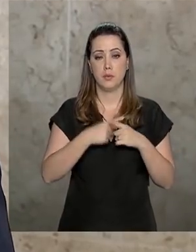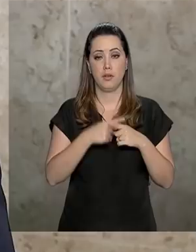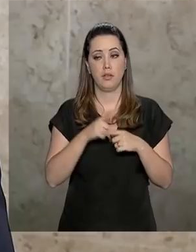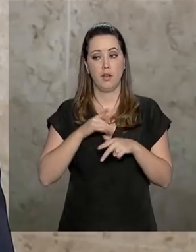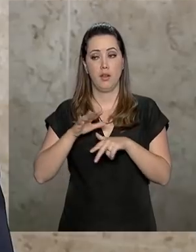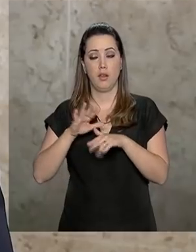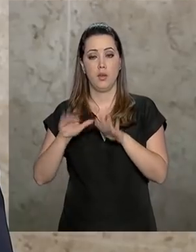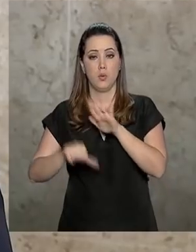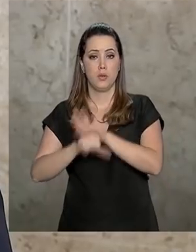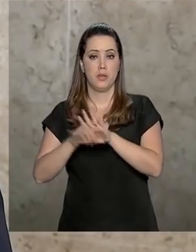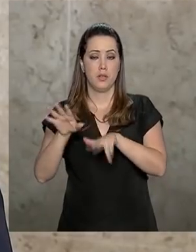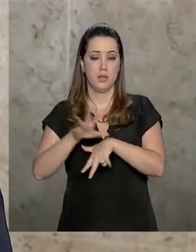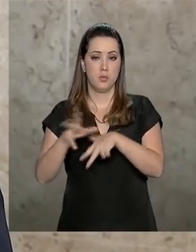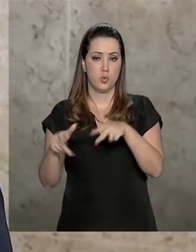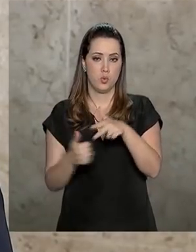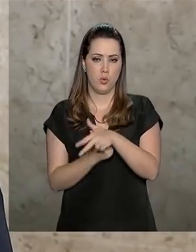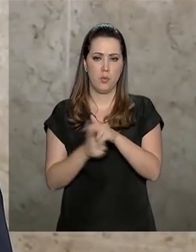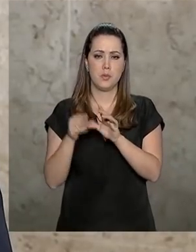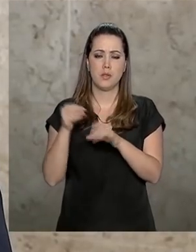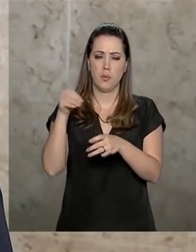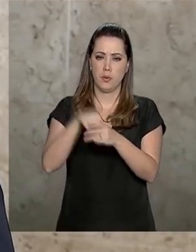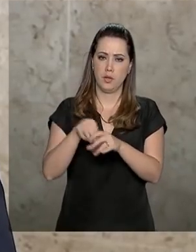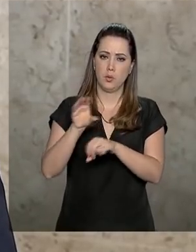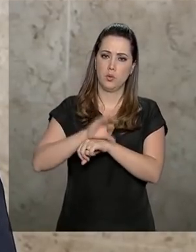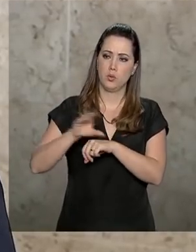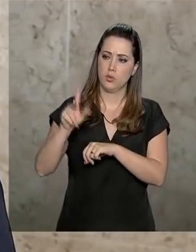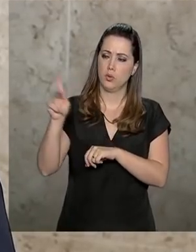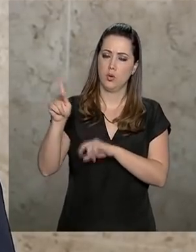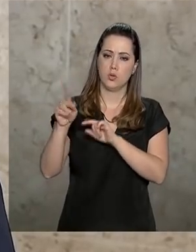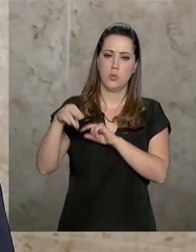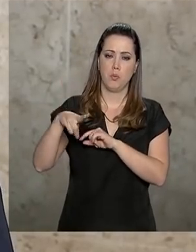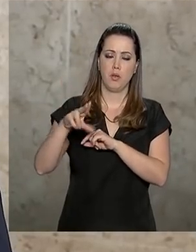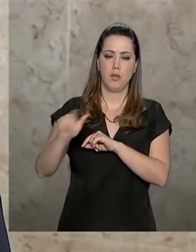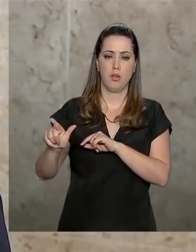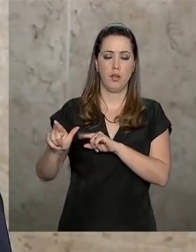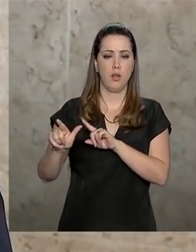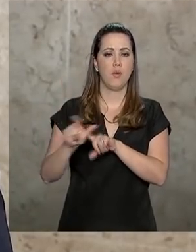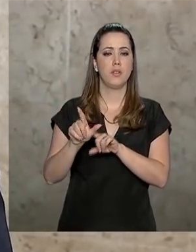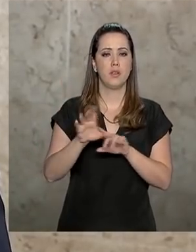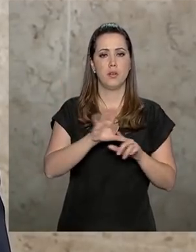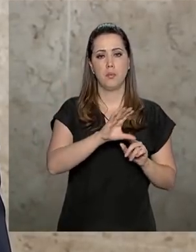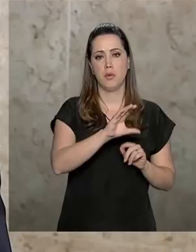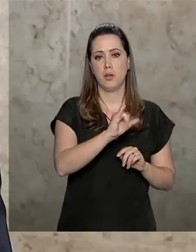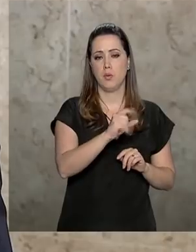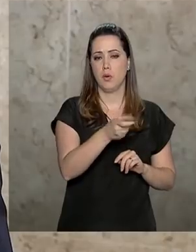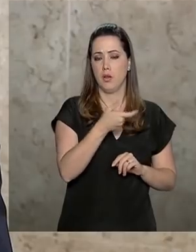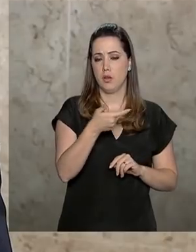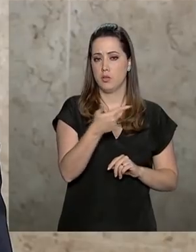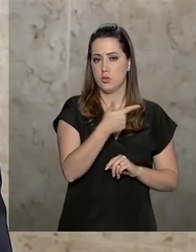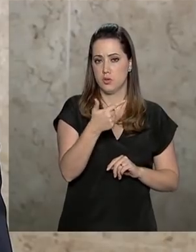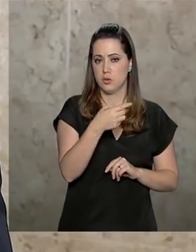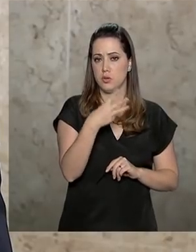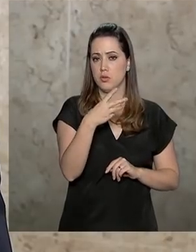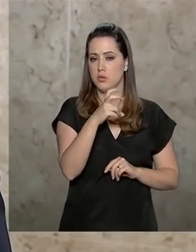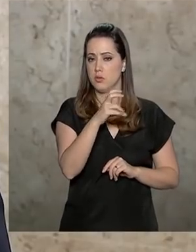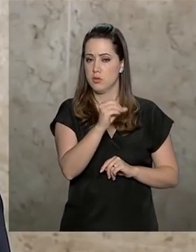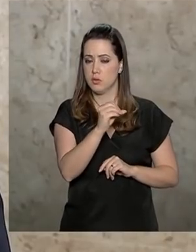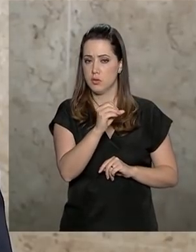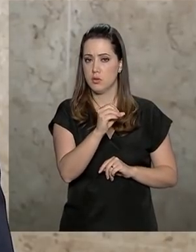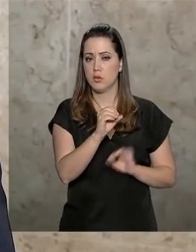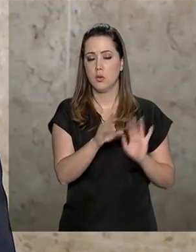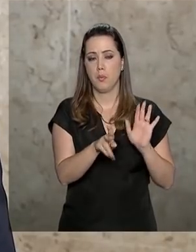previsto no artigo 307 do Código Penal, e existe o Caixa 2, que hoje está previsto no 350 do Código